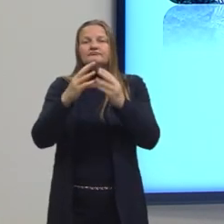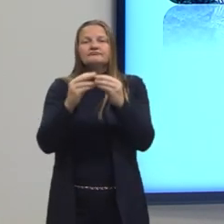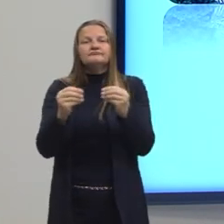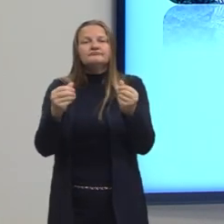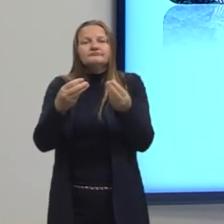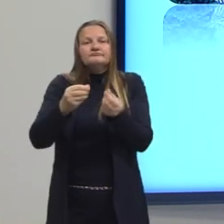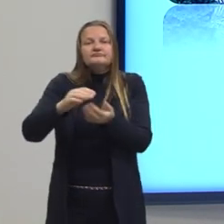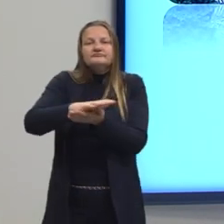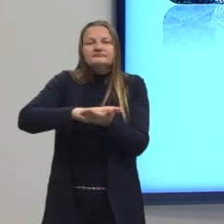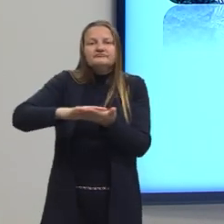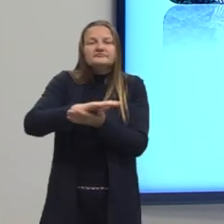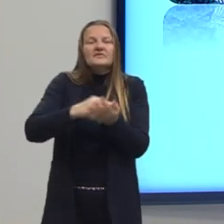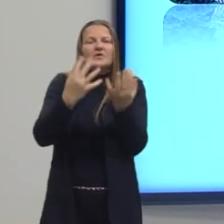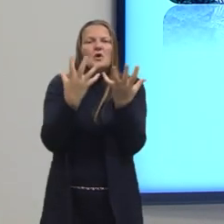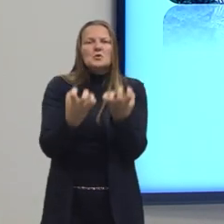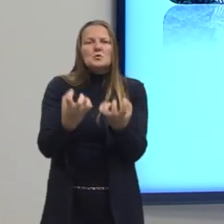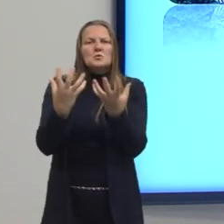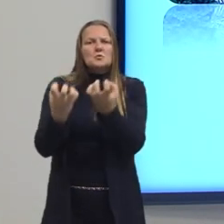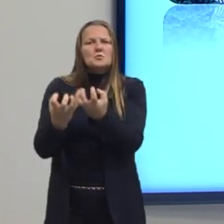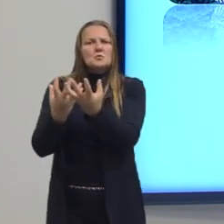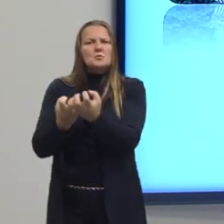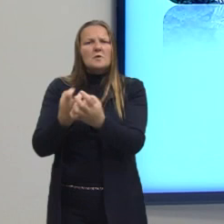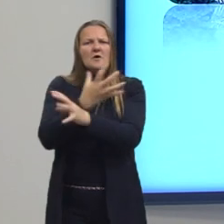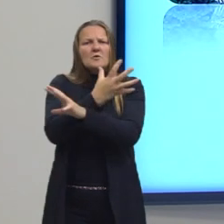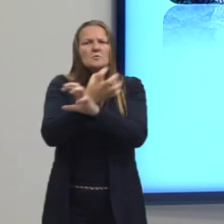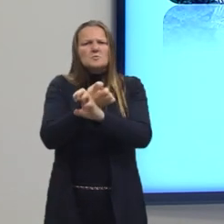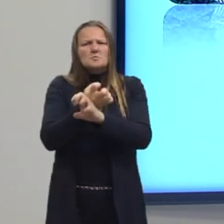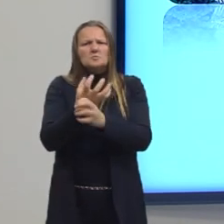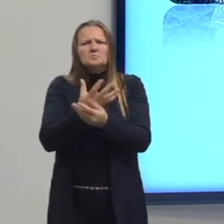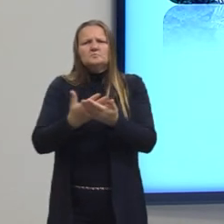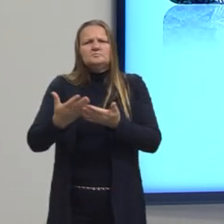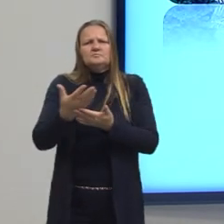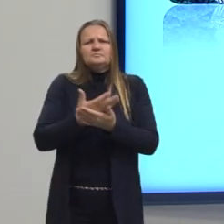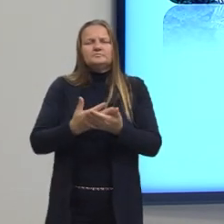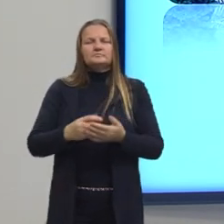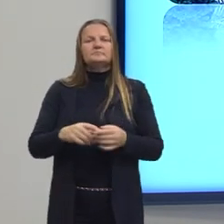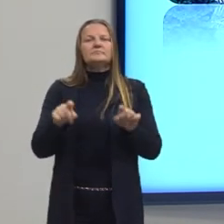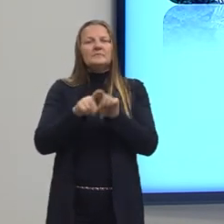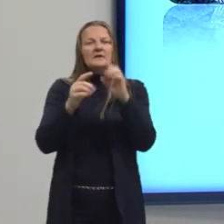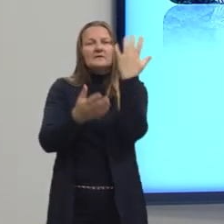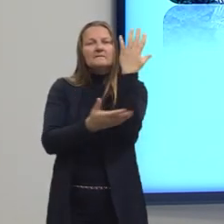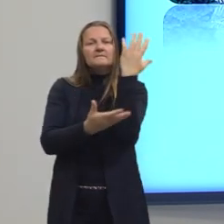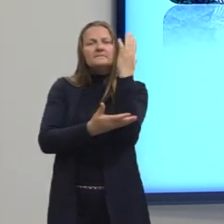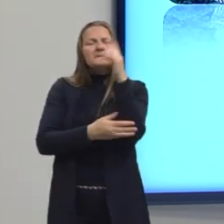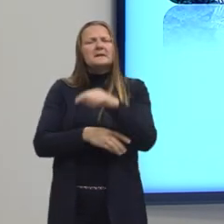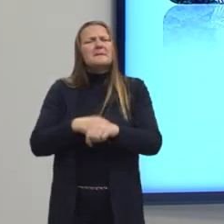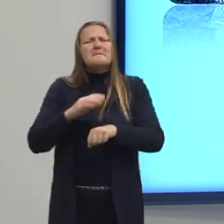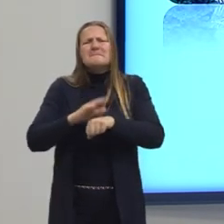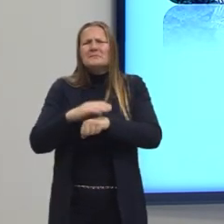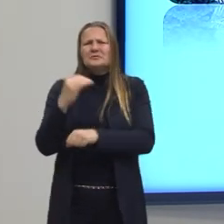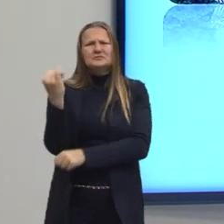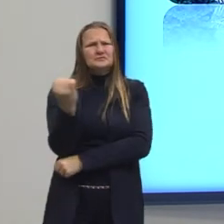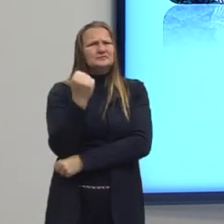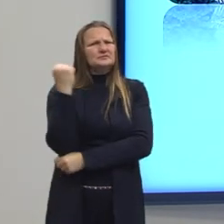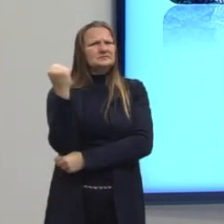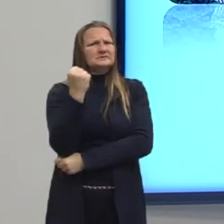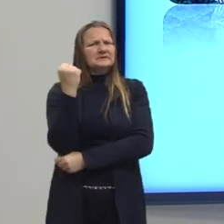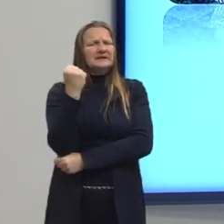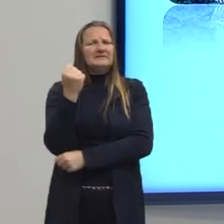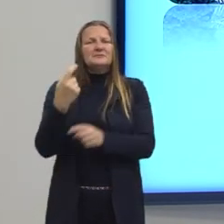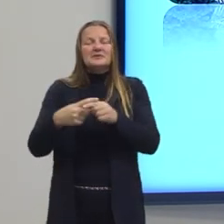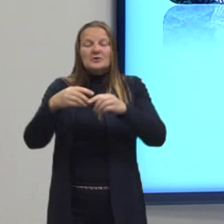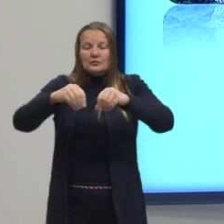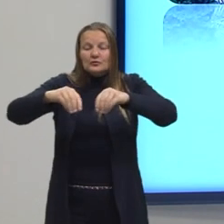à desertificação do país. O desmatamento é um dos principais vetores da erosão do